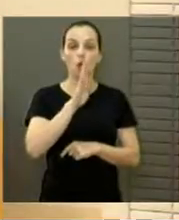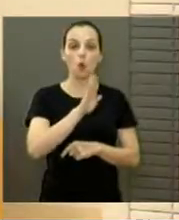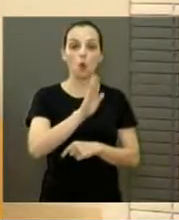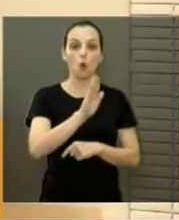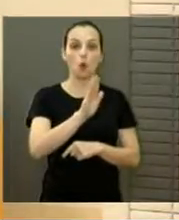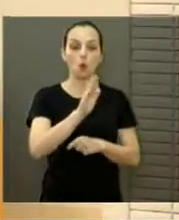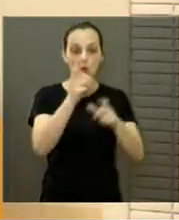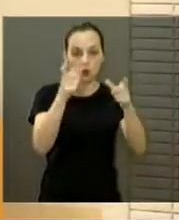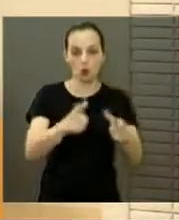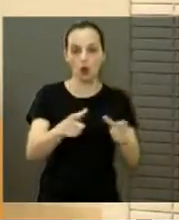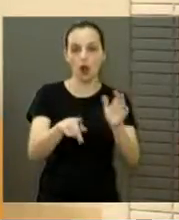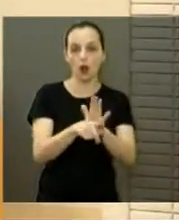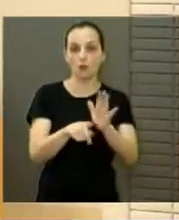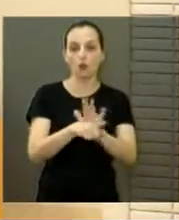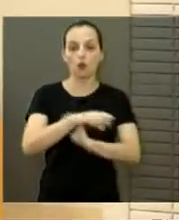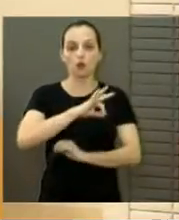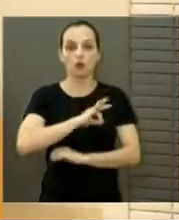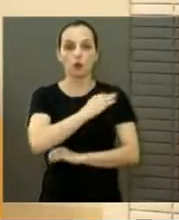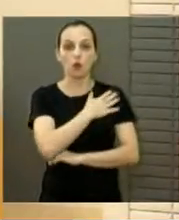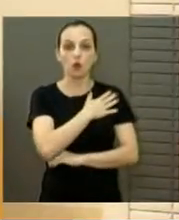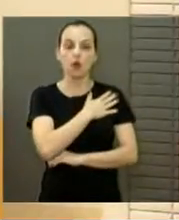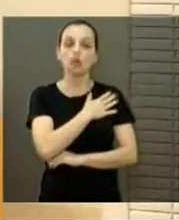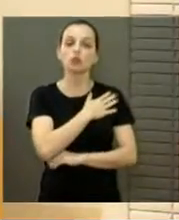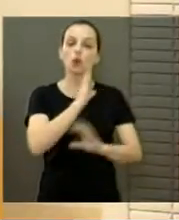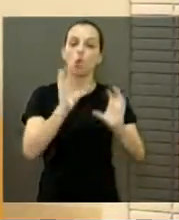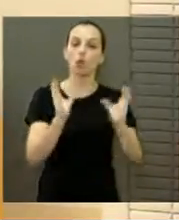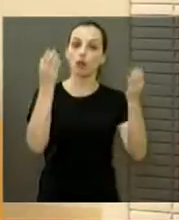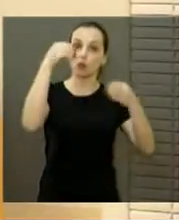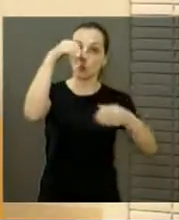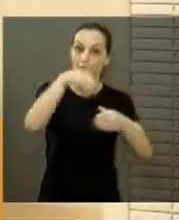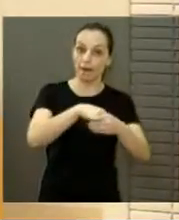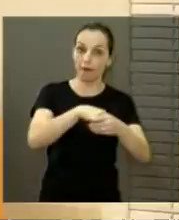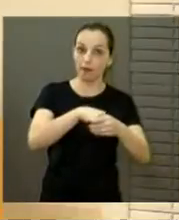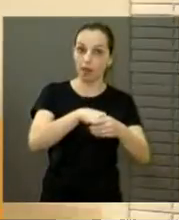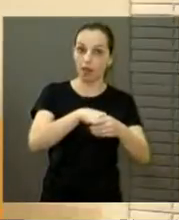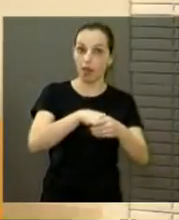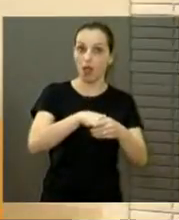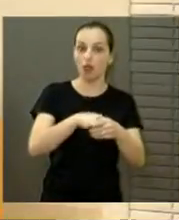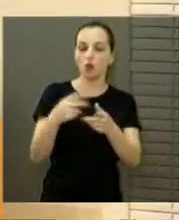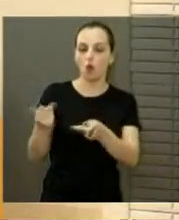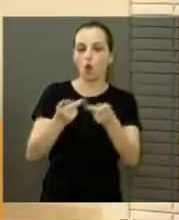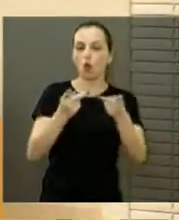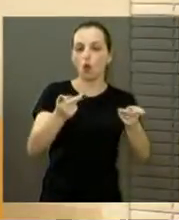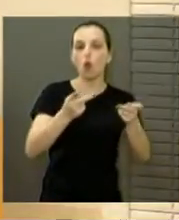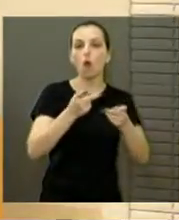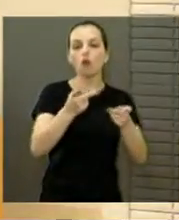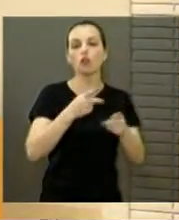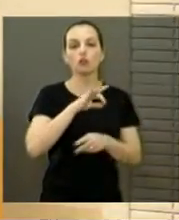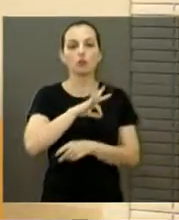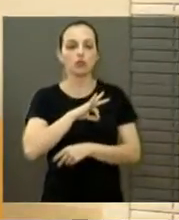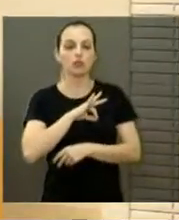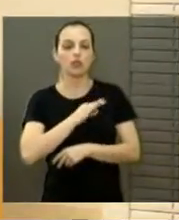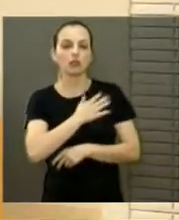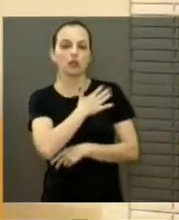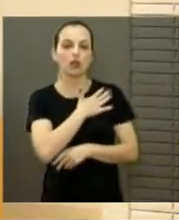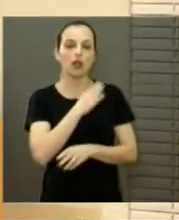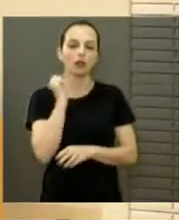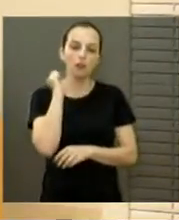evento particular do quartel, interno do quartel, que fez o convite para todos os policiais aposentados e nativos,